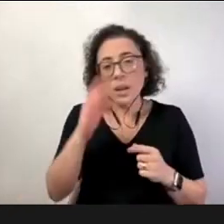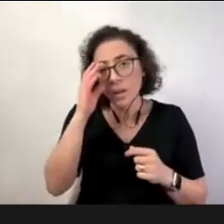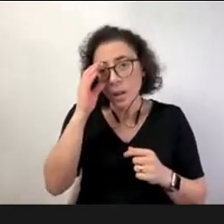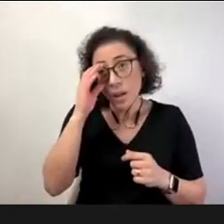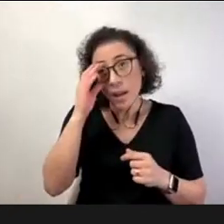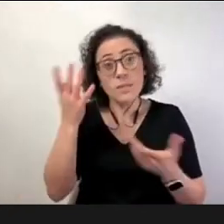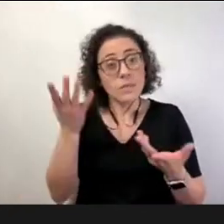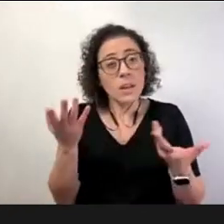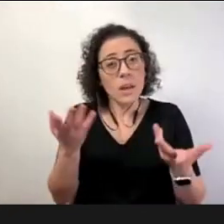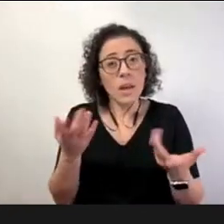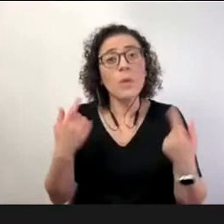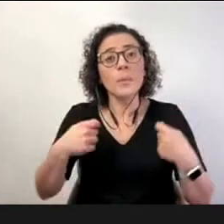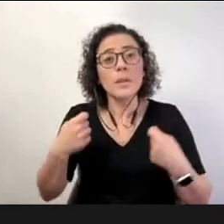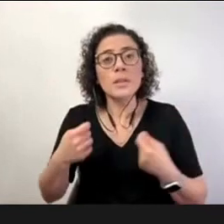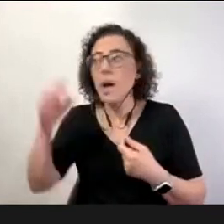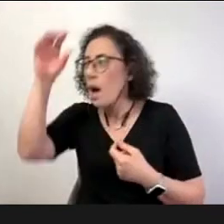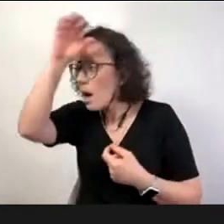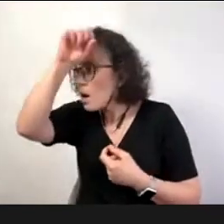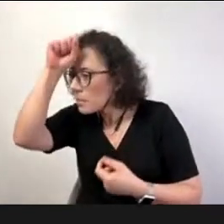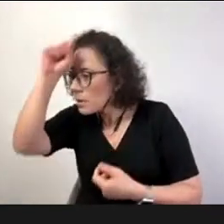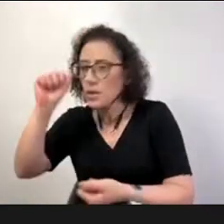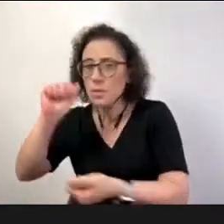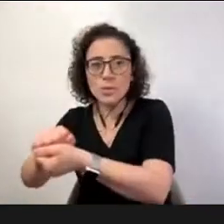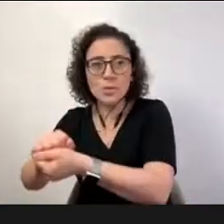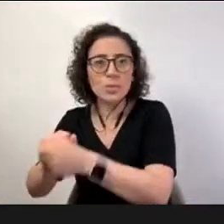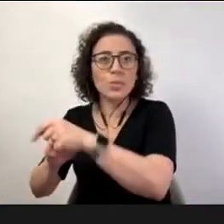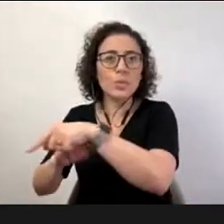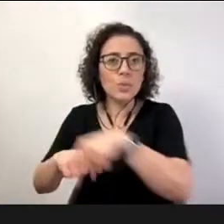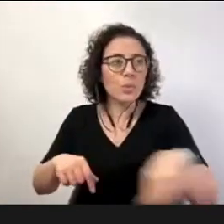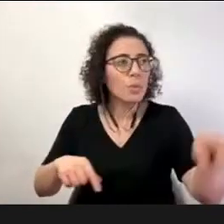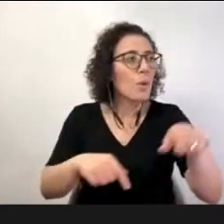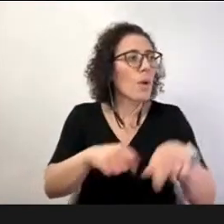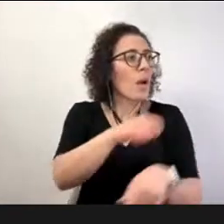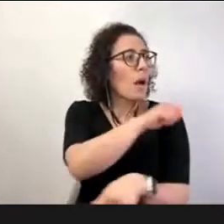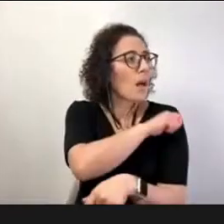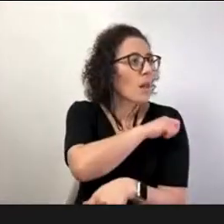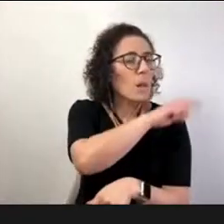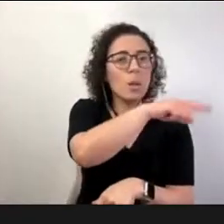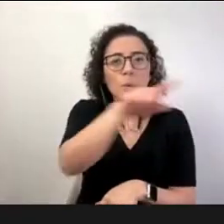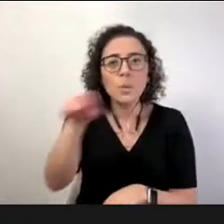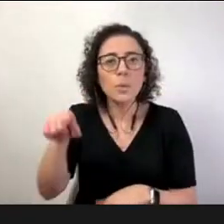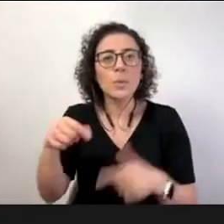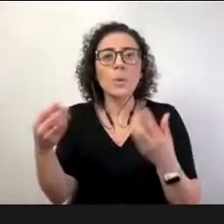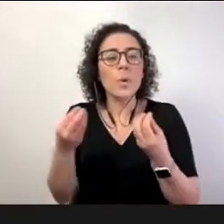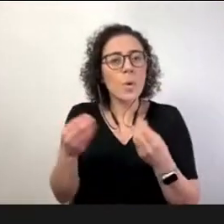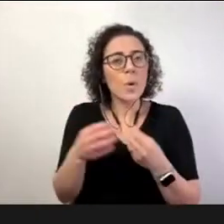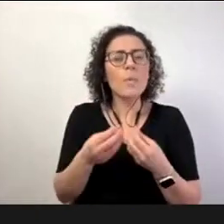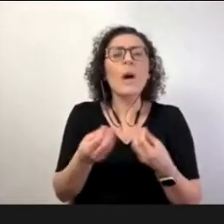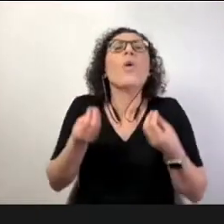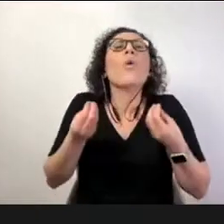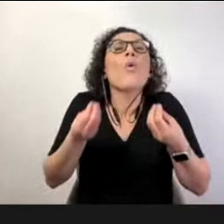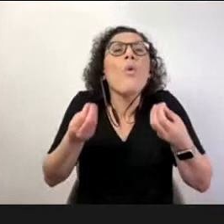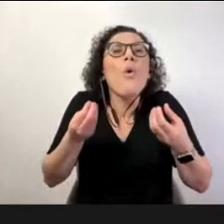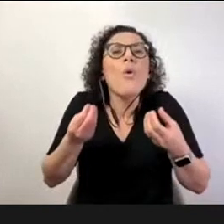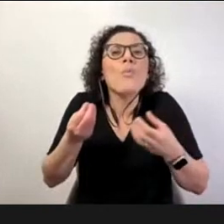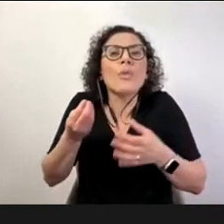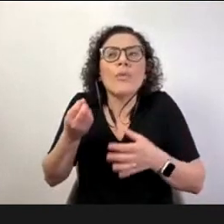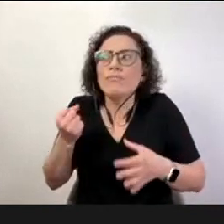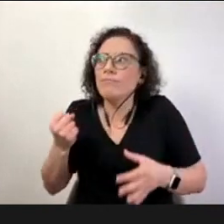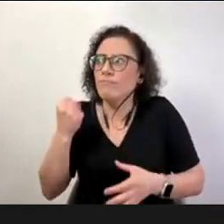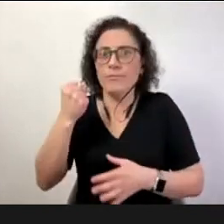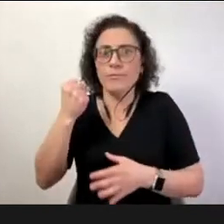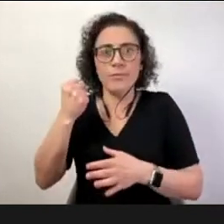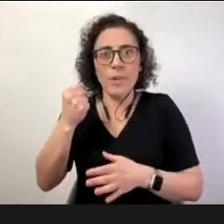quando eu tô ali aprendendo com os alunos né e como é que eu faço pra manter ou pra fortalecer essa conexão esse vínculo e essa